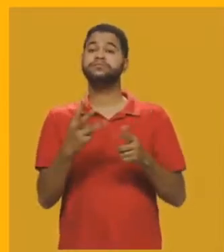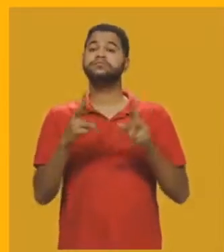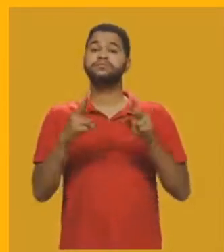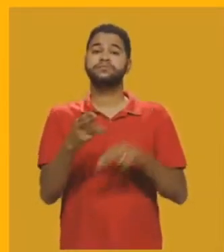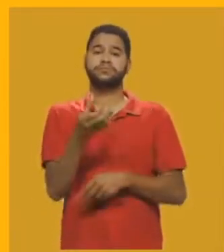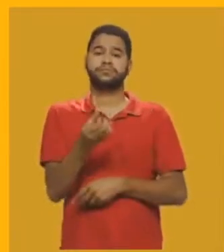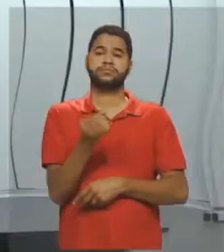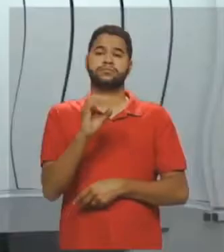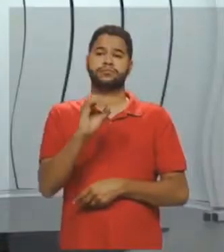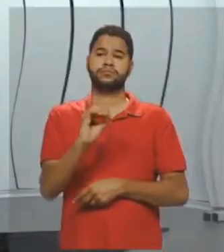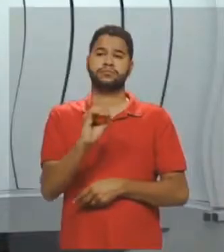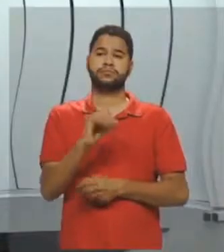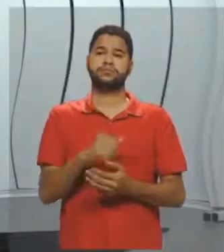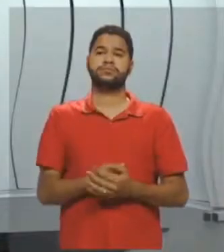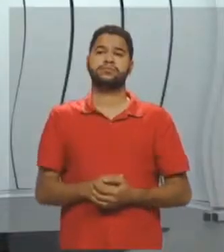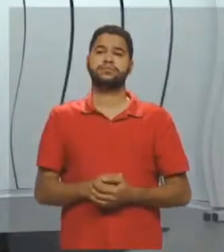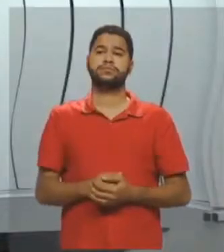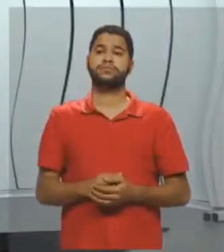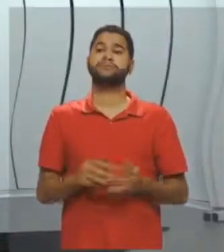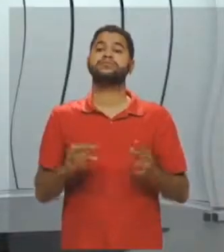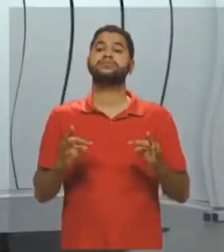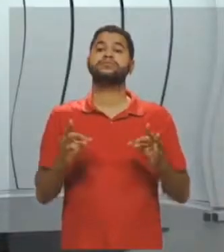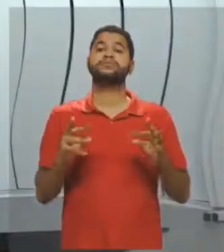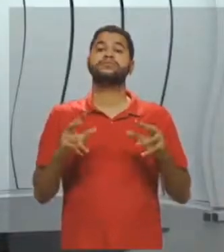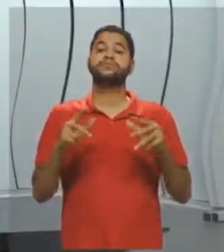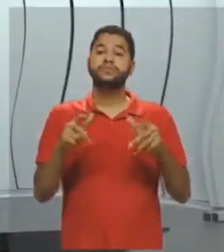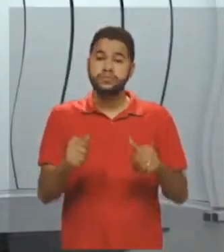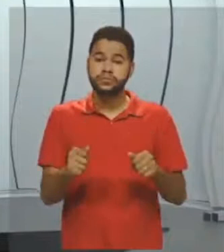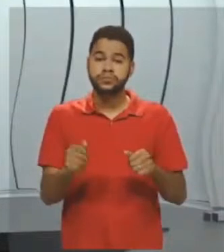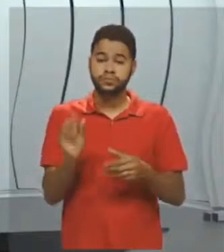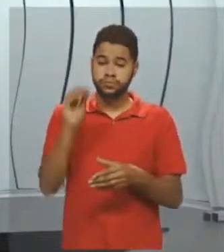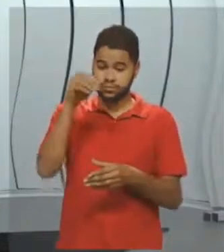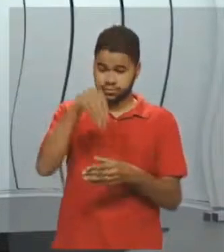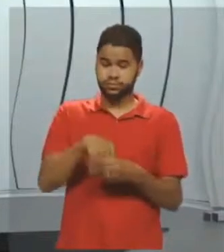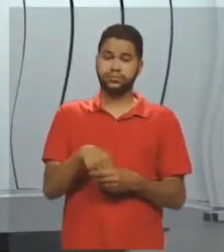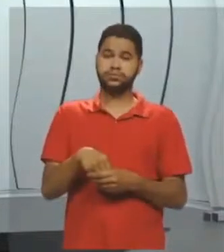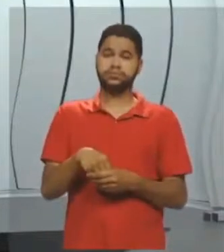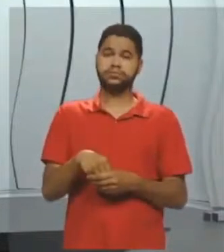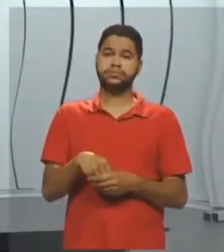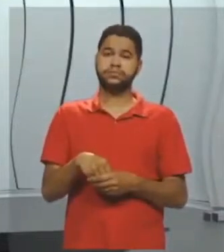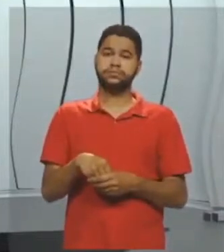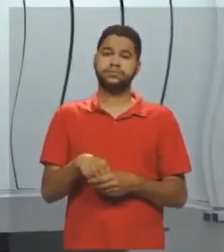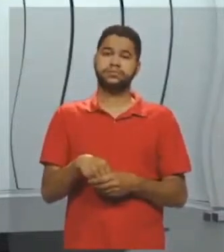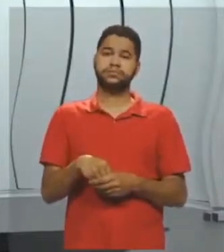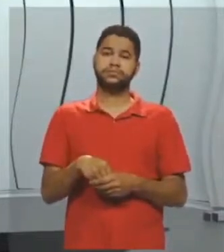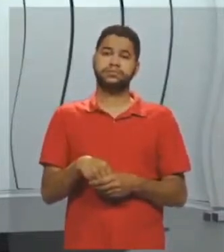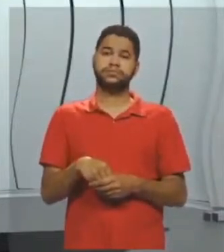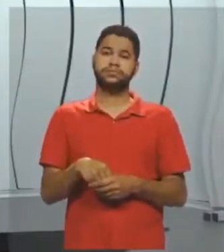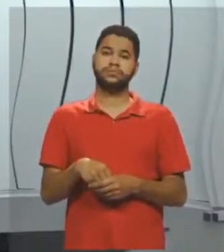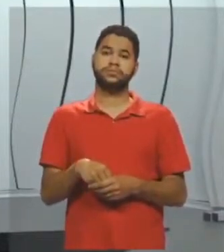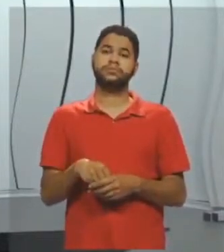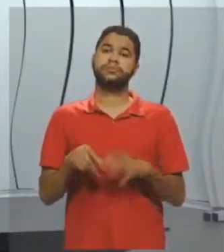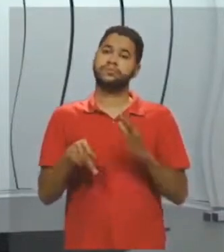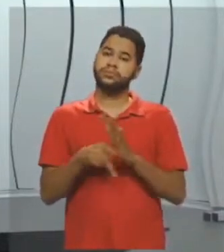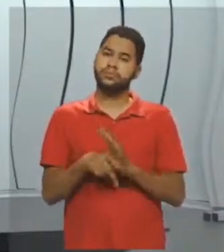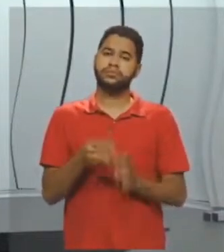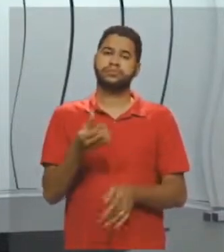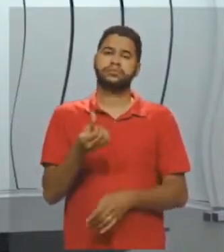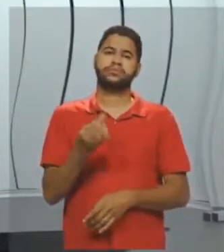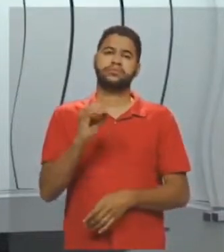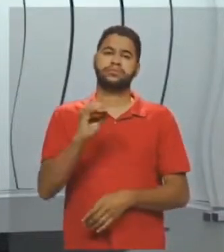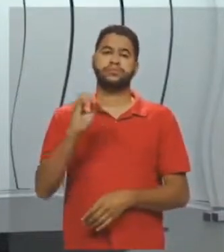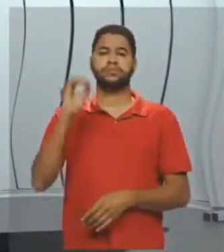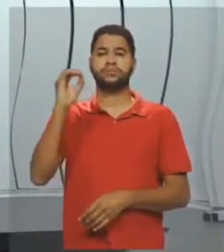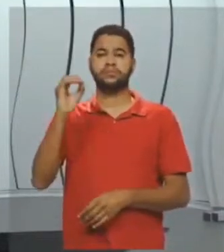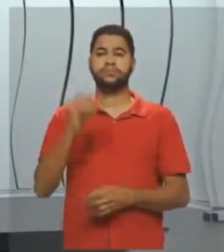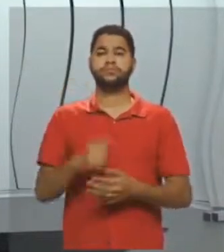dá 60 graus. Então, todos os ângulos internos, eles são de 60 graus.